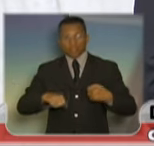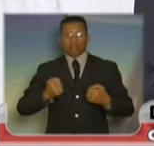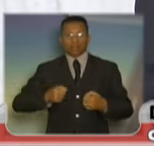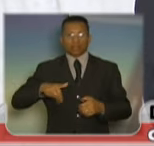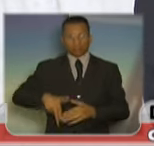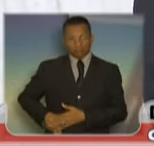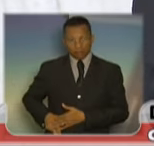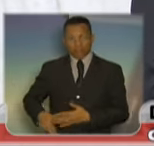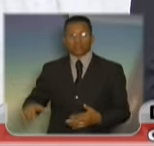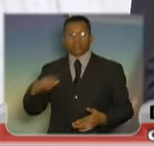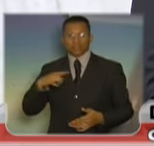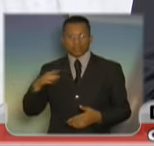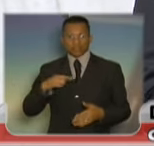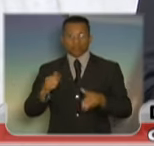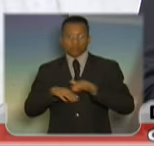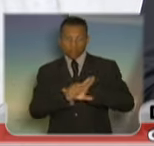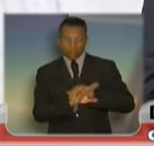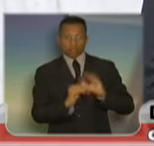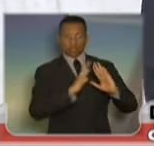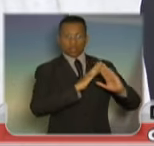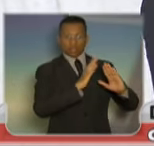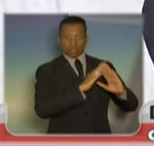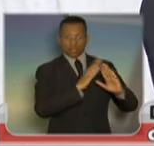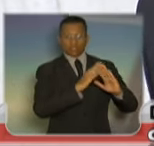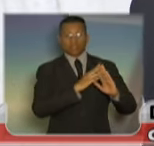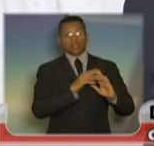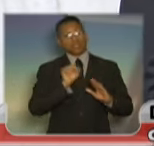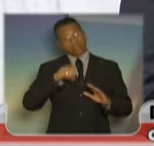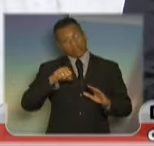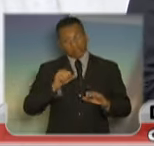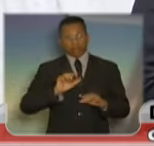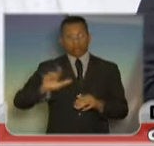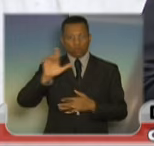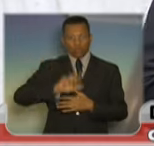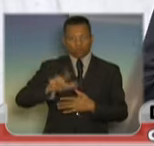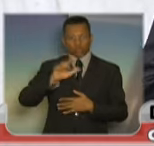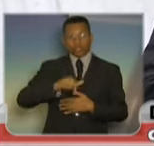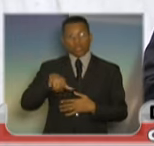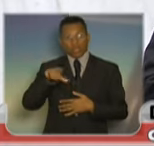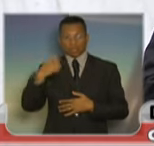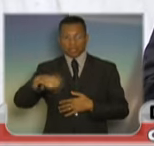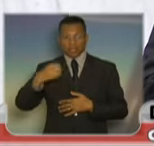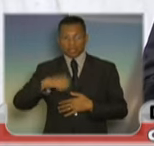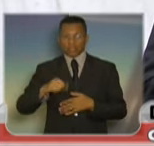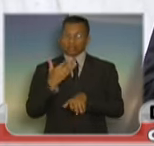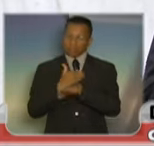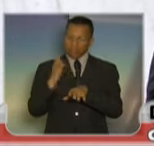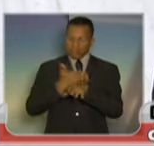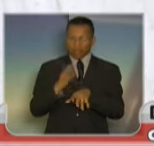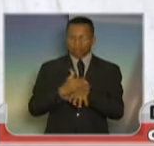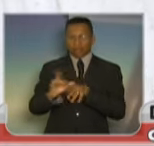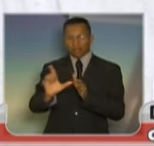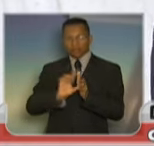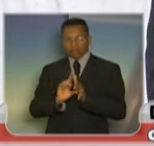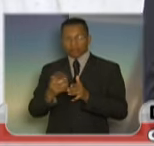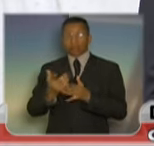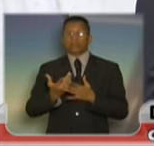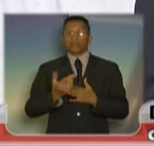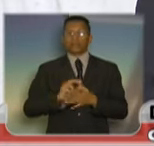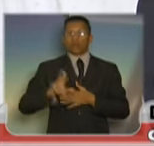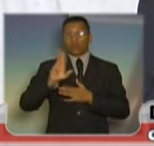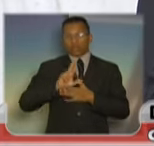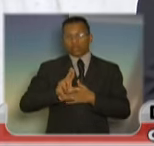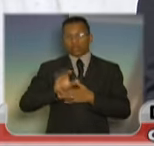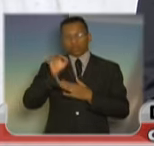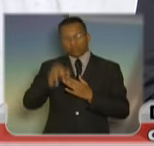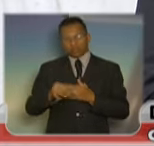o cidadão poder ter uma arma na sua casa, desde que, lógico, devidamente habilitado, devidamente treinado, treinado, para que saiba fazer o uso correto